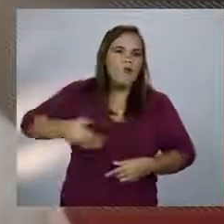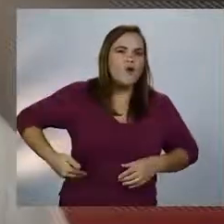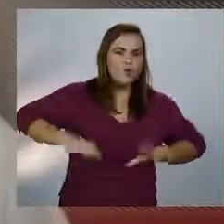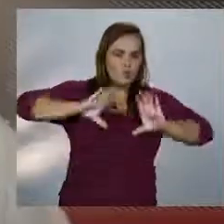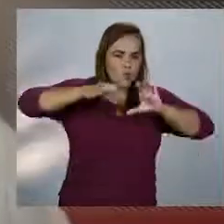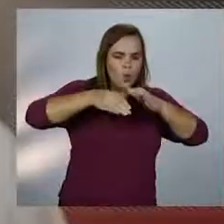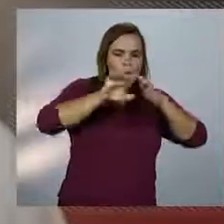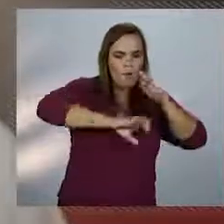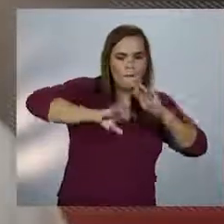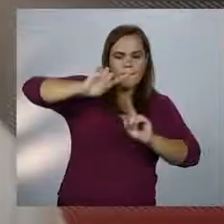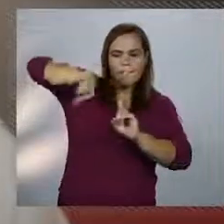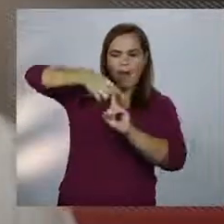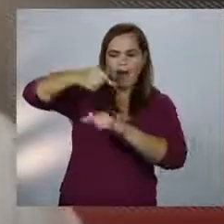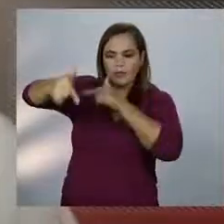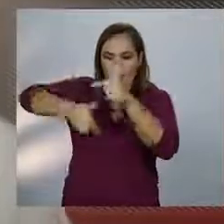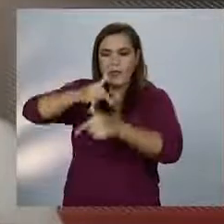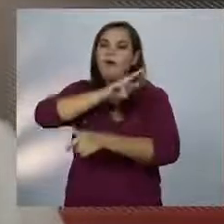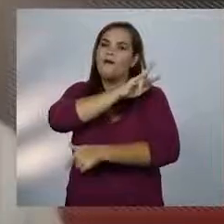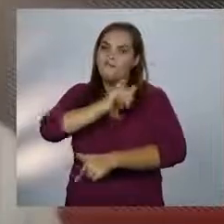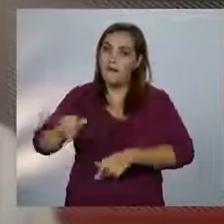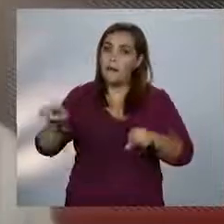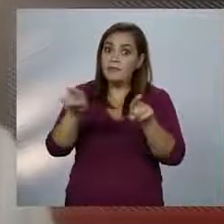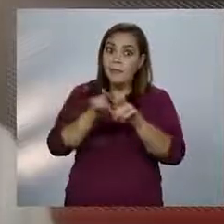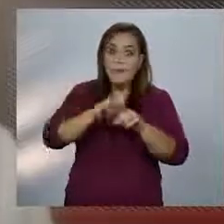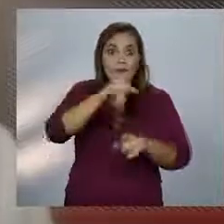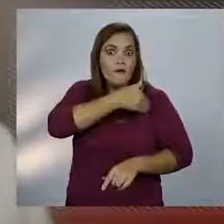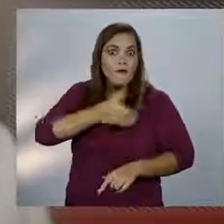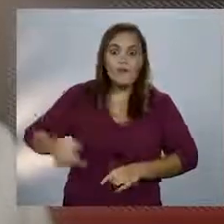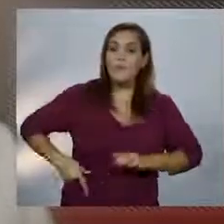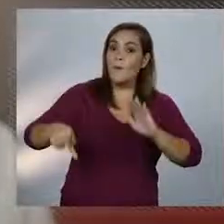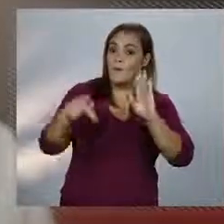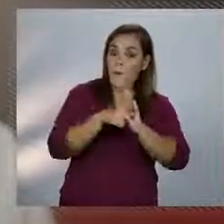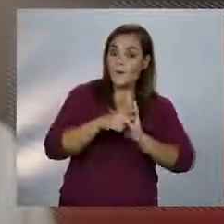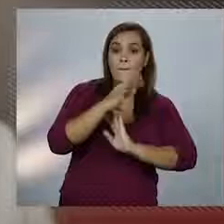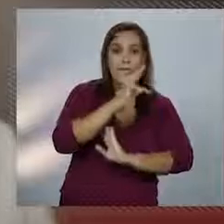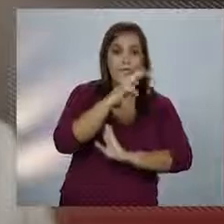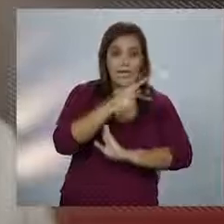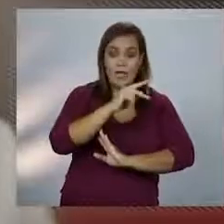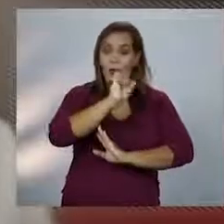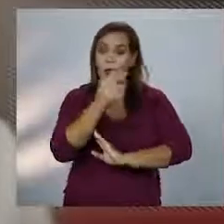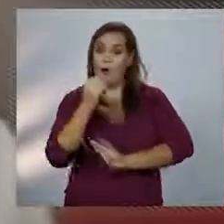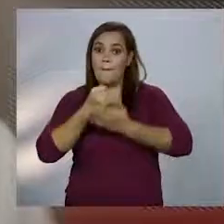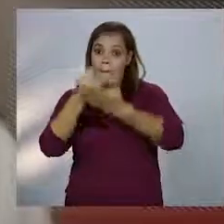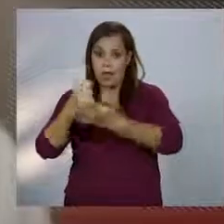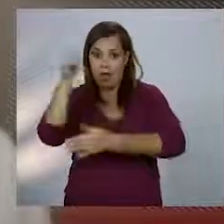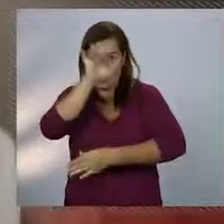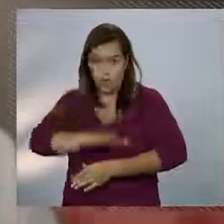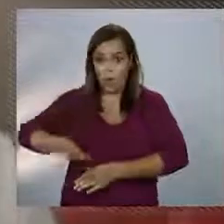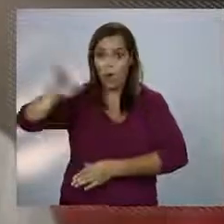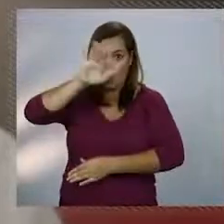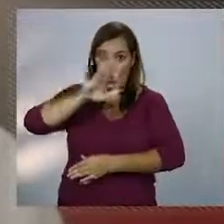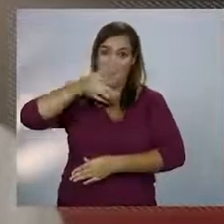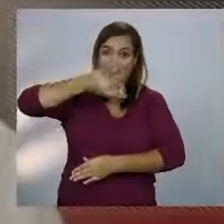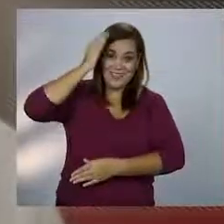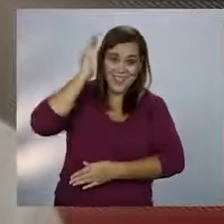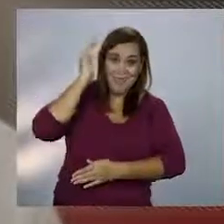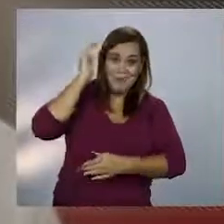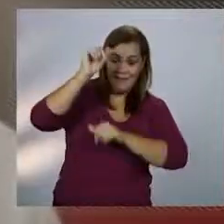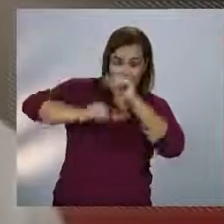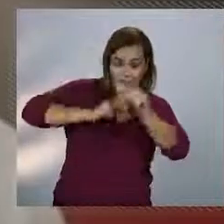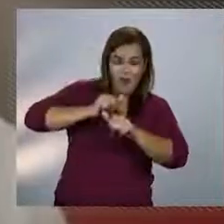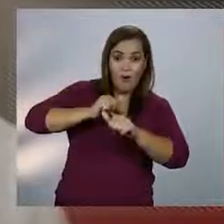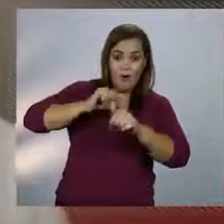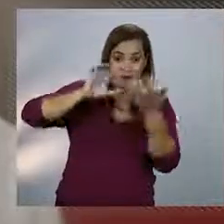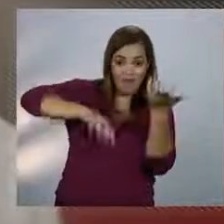apoiados pelo PT no Nordeste não defenderam as reformas de Temer no Congresso. Bem diferente daqueles políticos da família